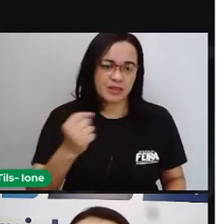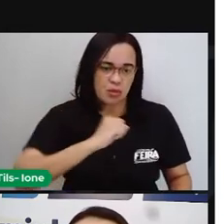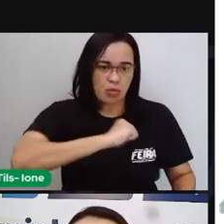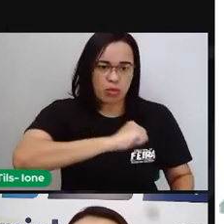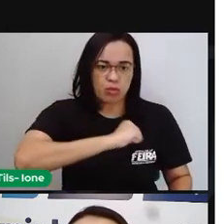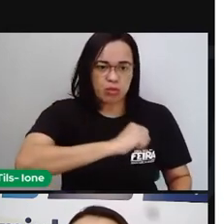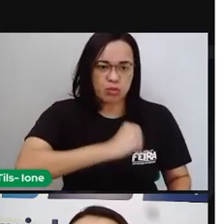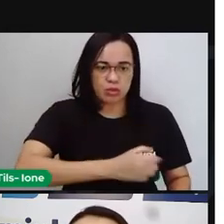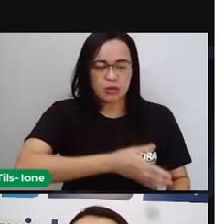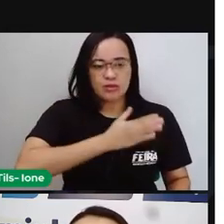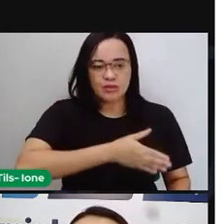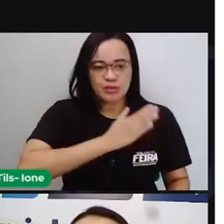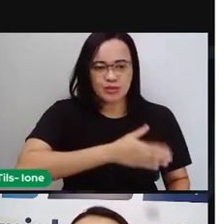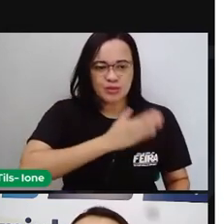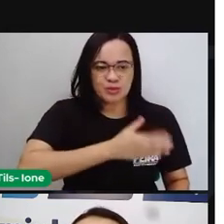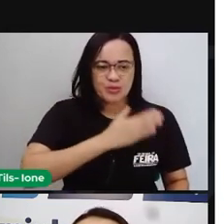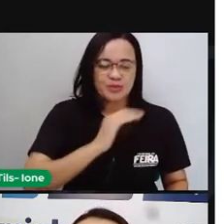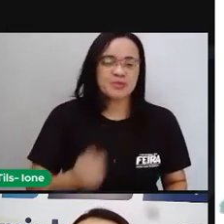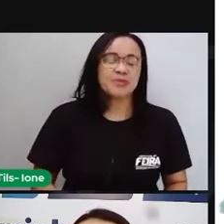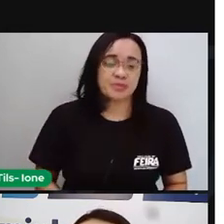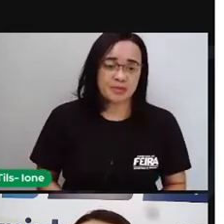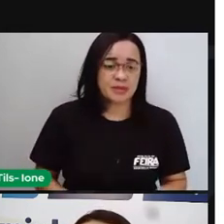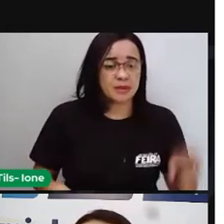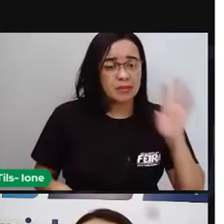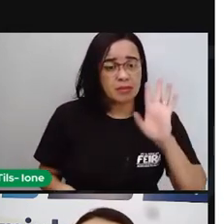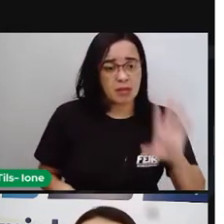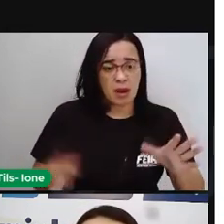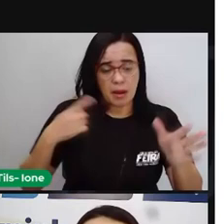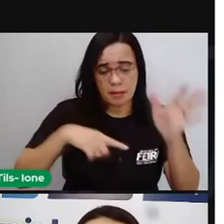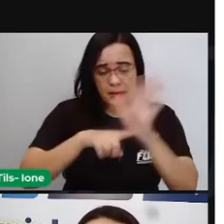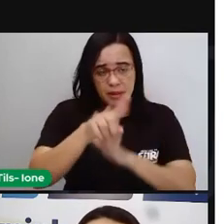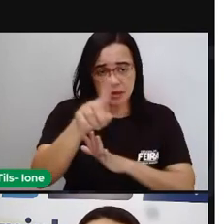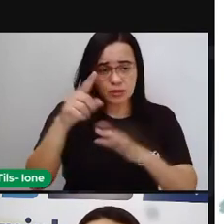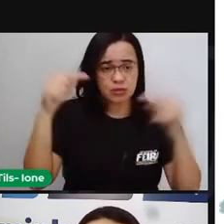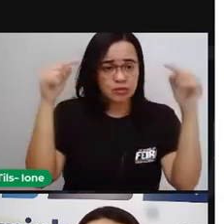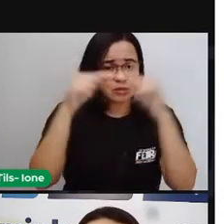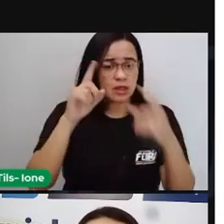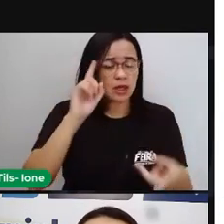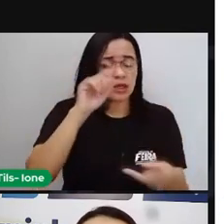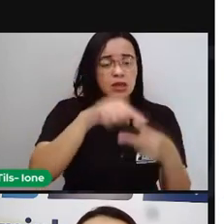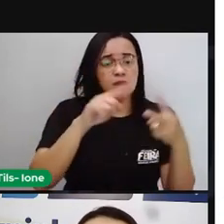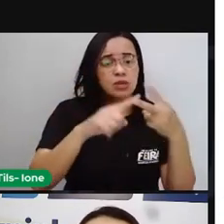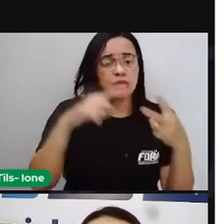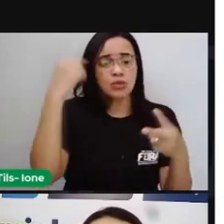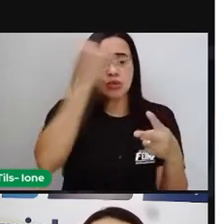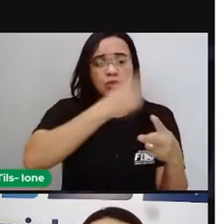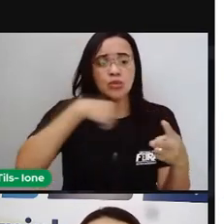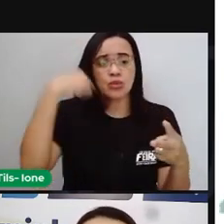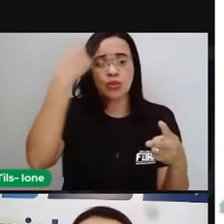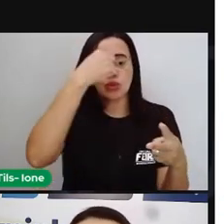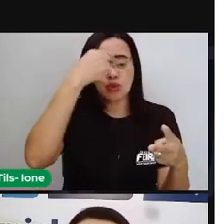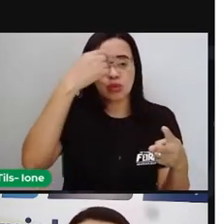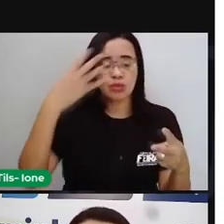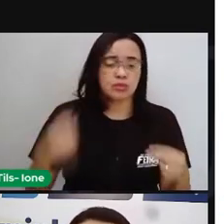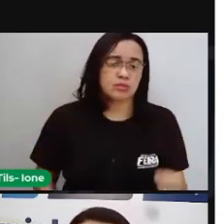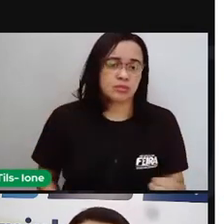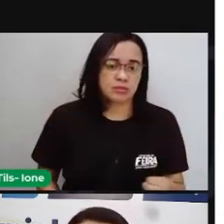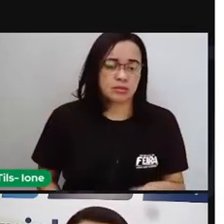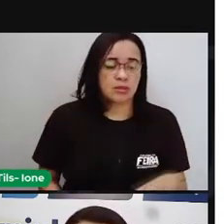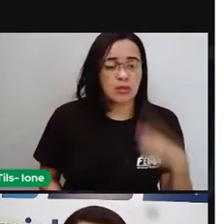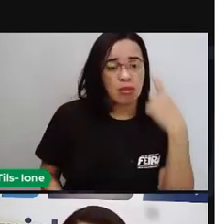Mas a pergunta aqui é duas horas. Então, o que a gente precisa fazer? Se em uma hora eu tenho 4